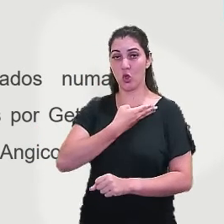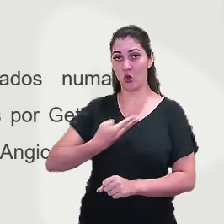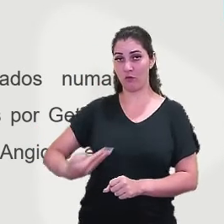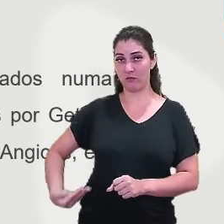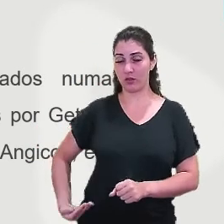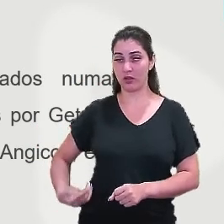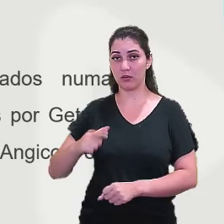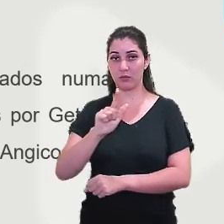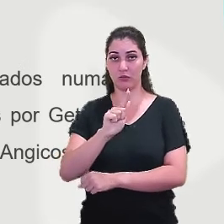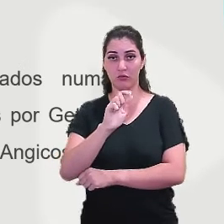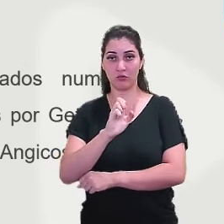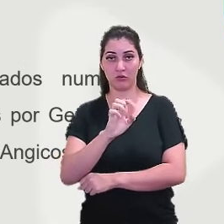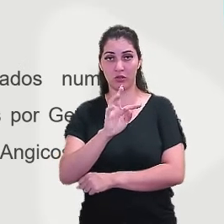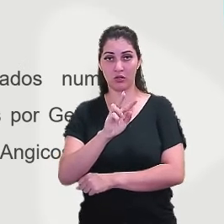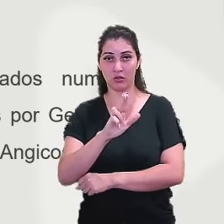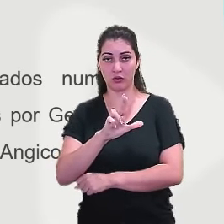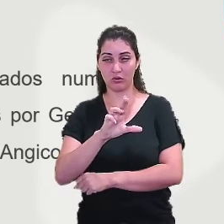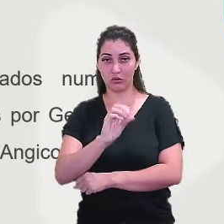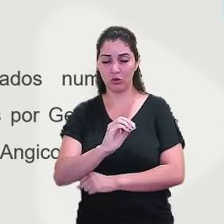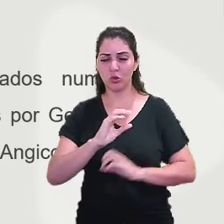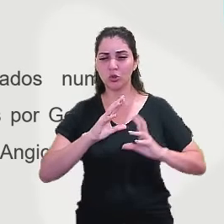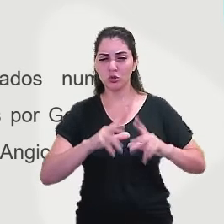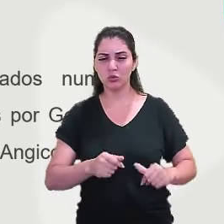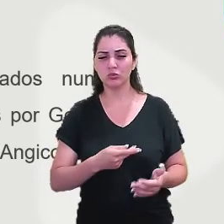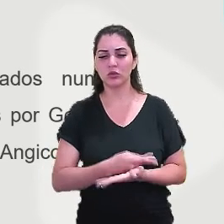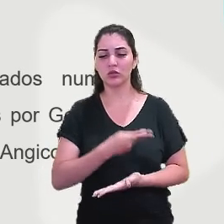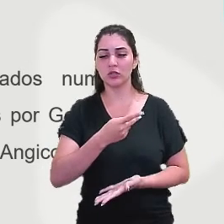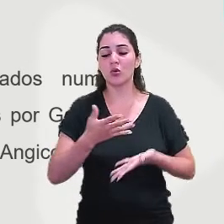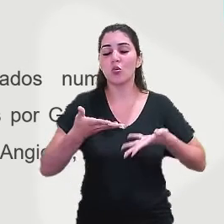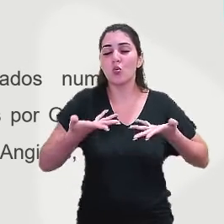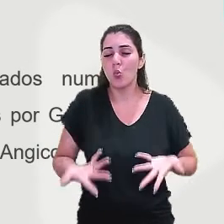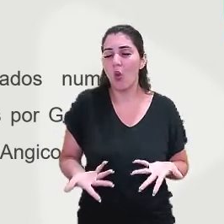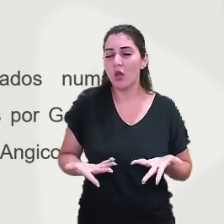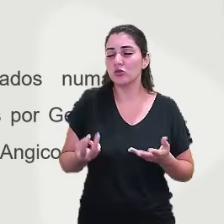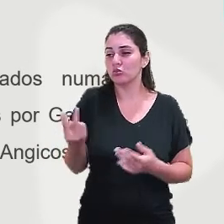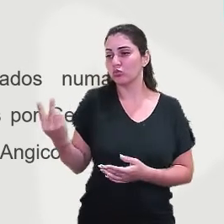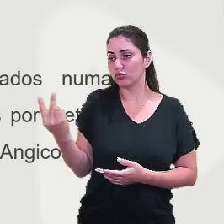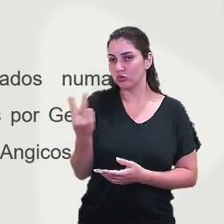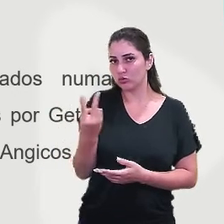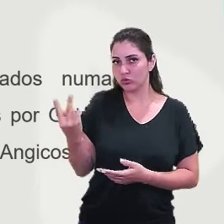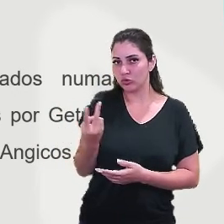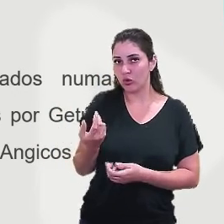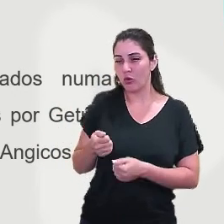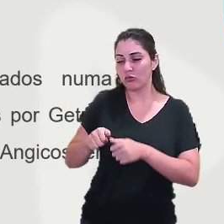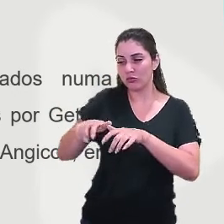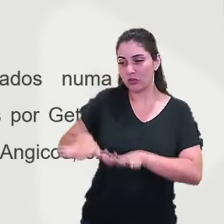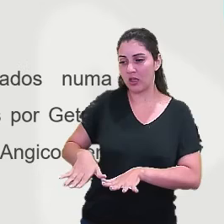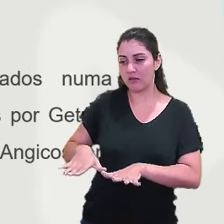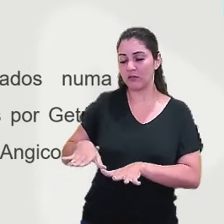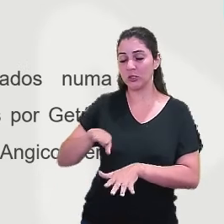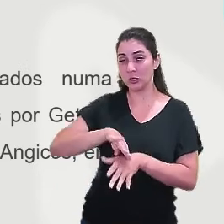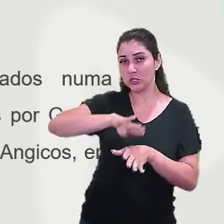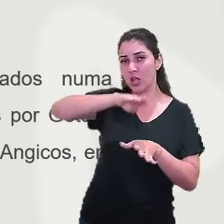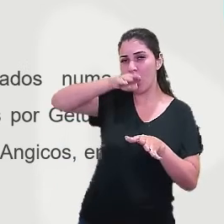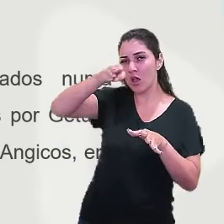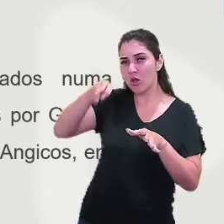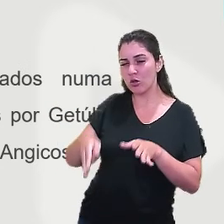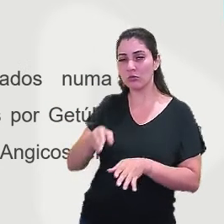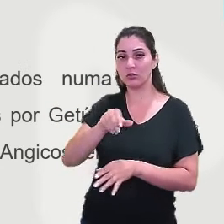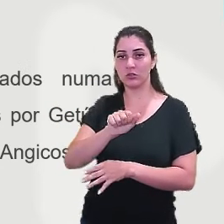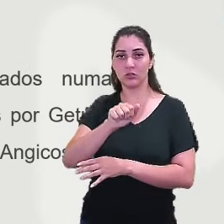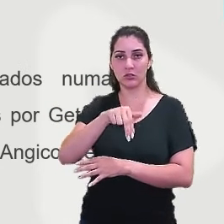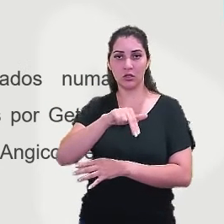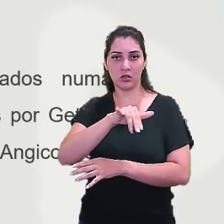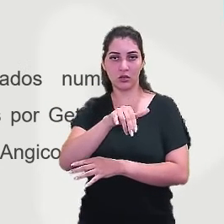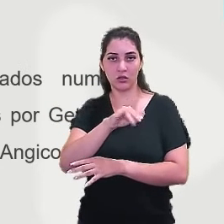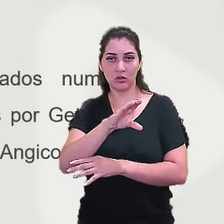Vargas. Tudo aconteceu quando o casal acampava na Grota de Angicos, em Poço Redondo, Sergipe,